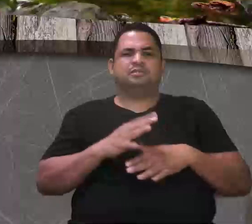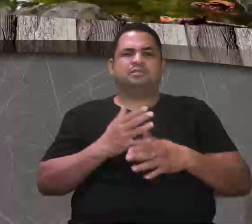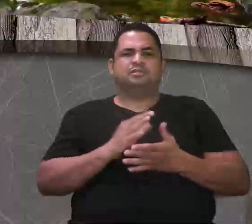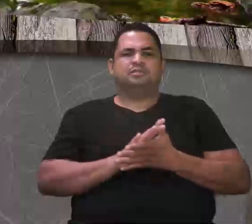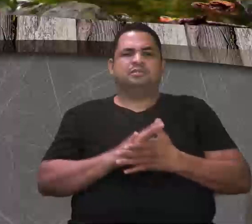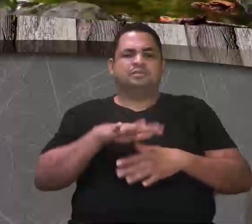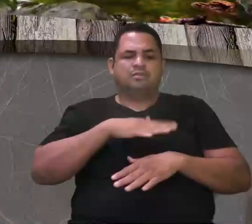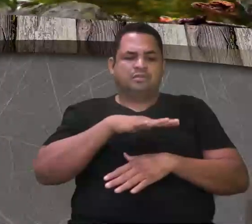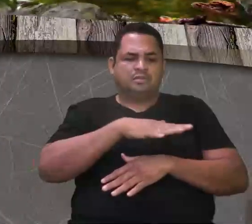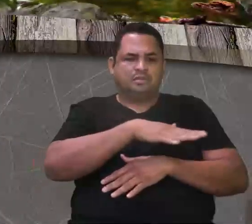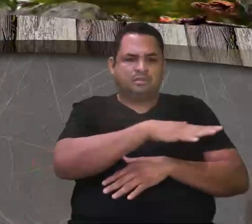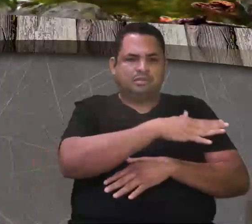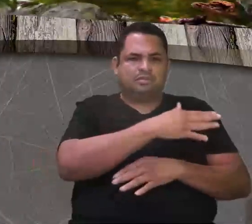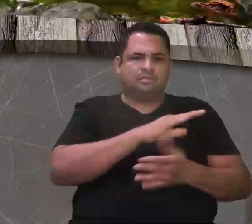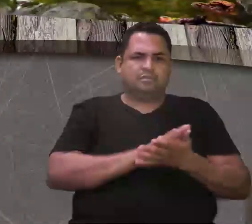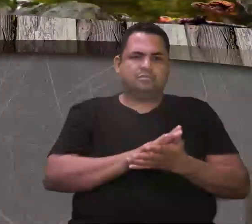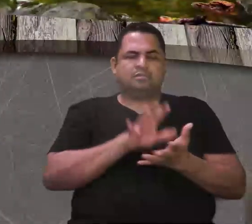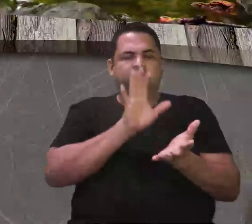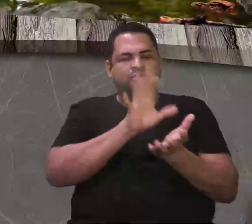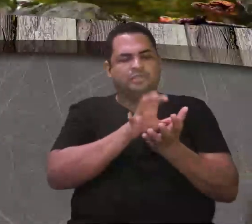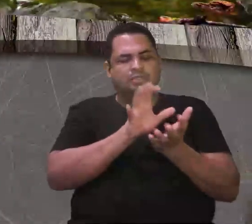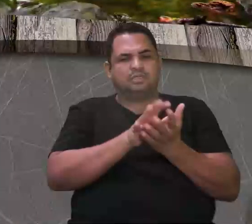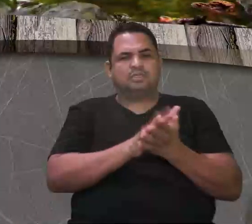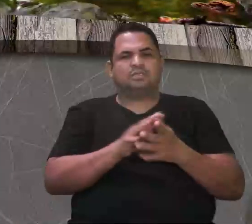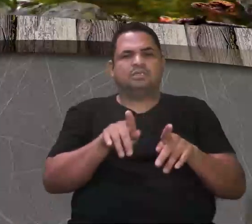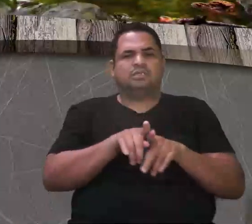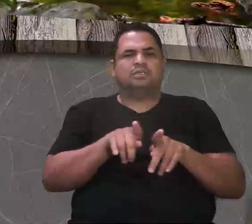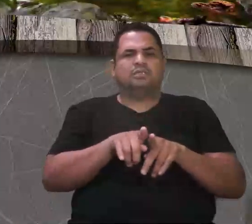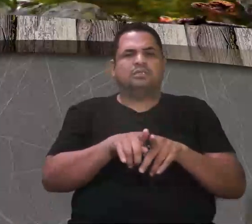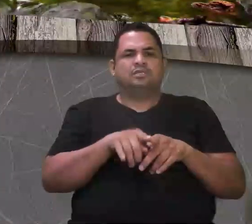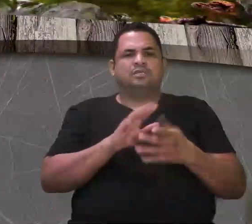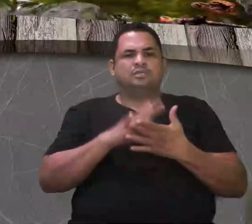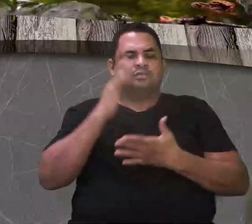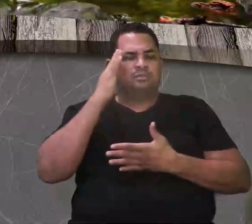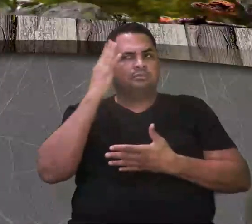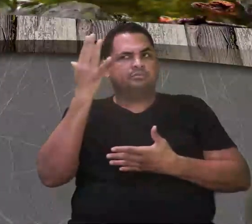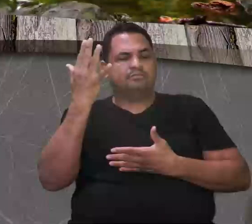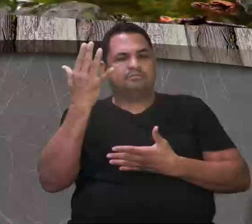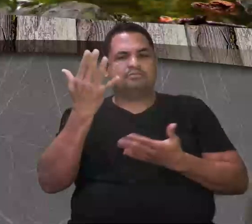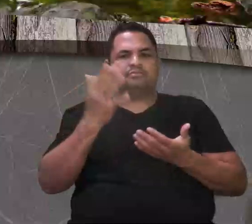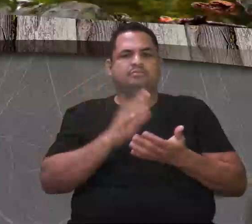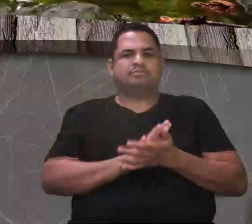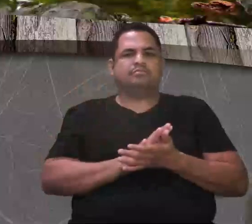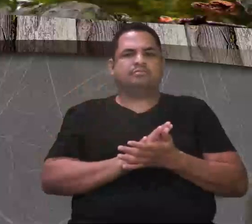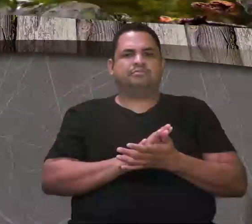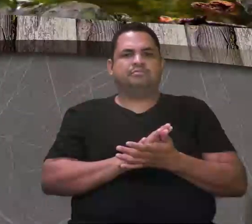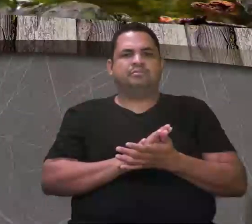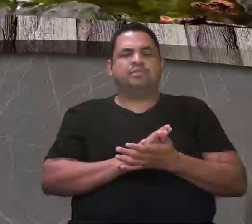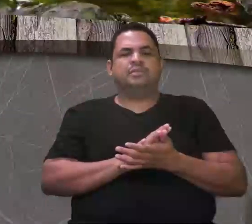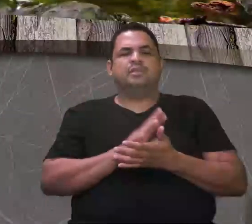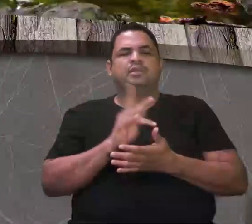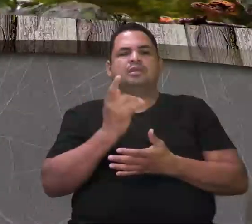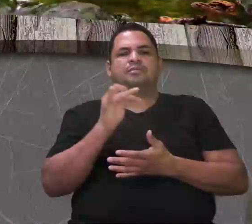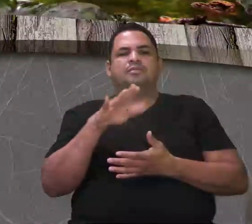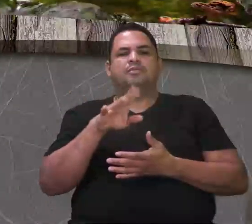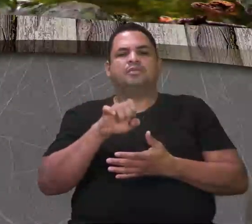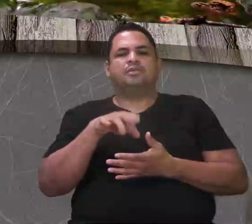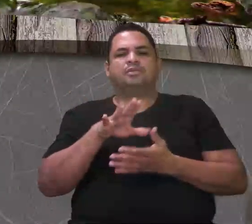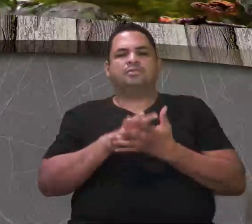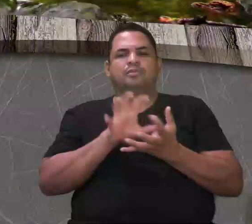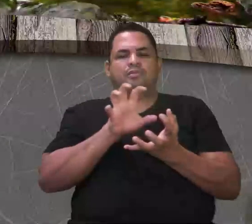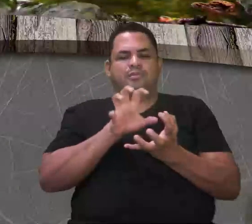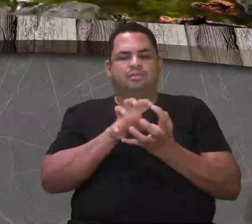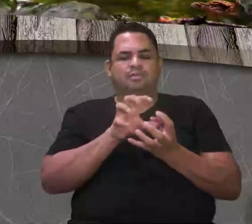o réptil, jacaré. E vamos imaginar o hipopótamo. Ok?